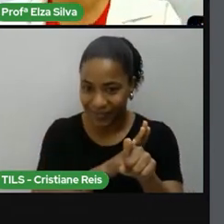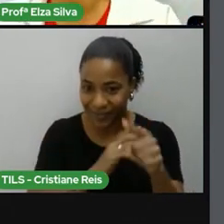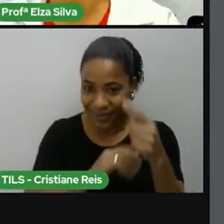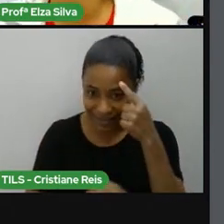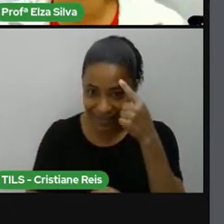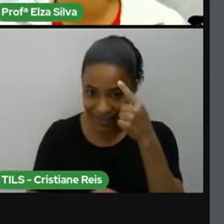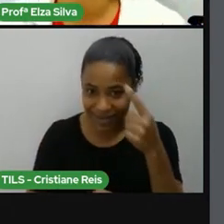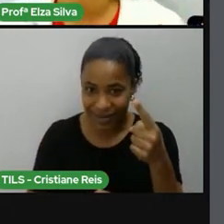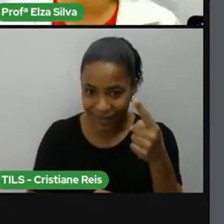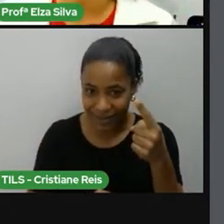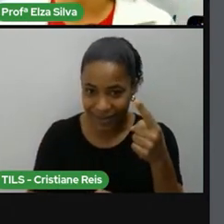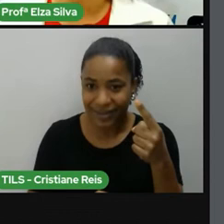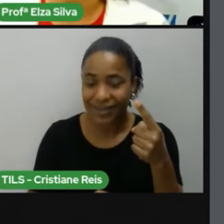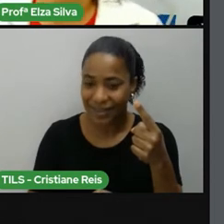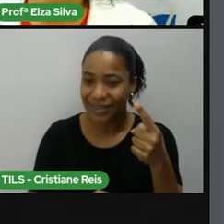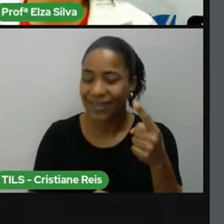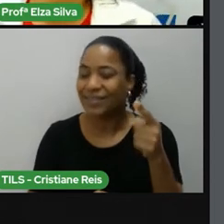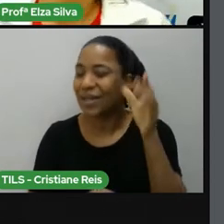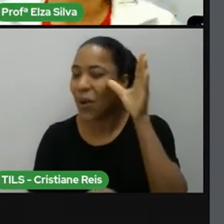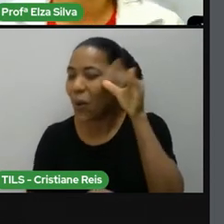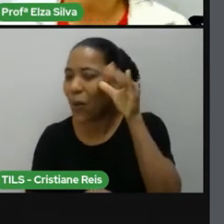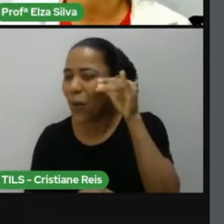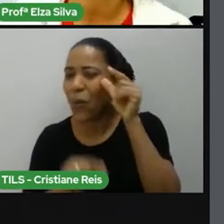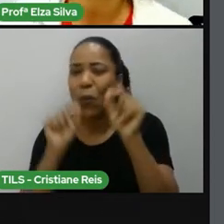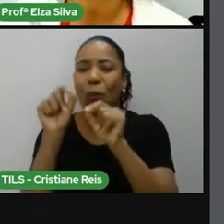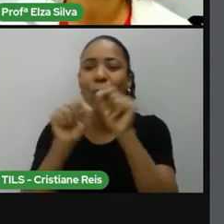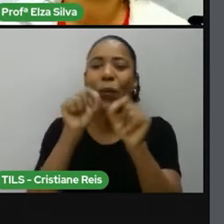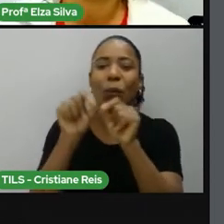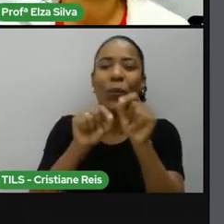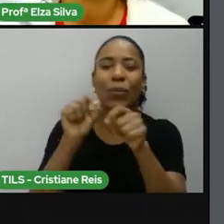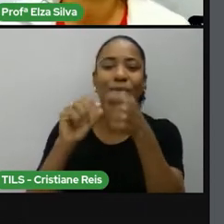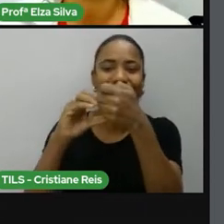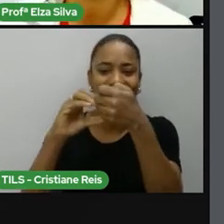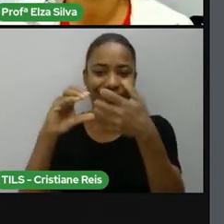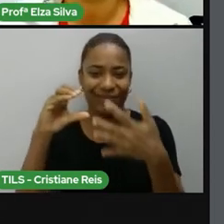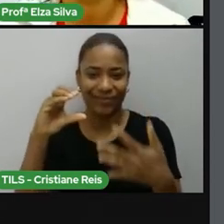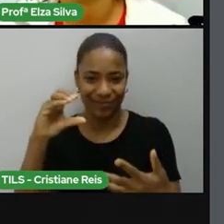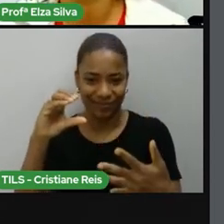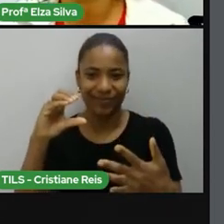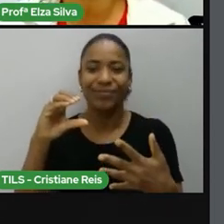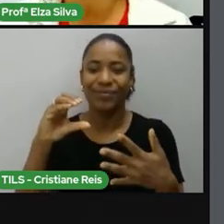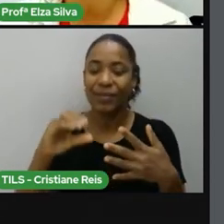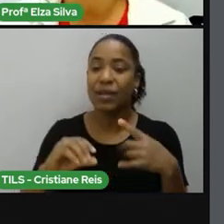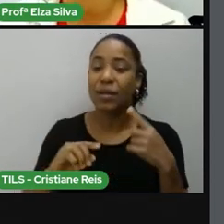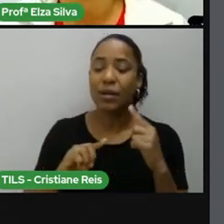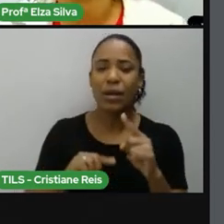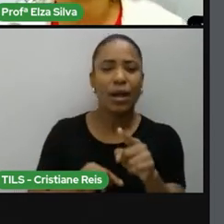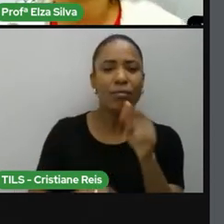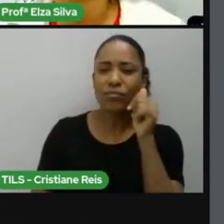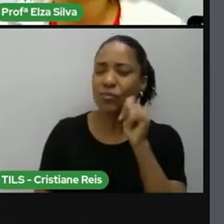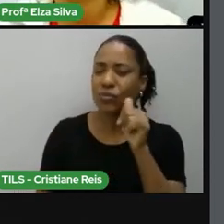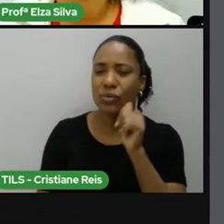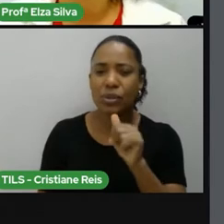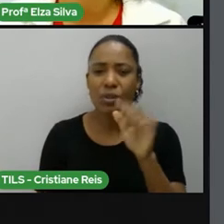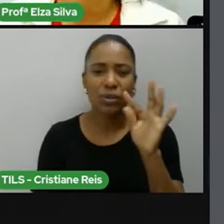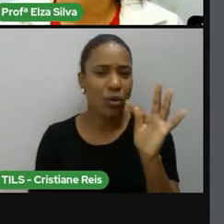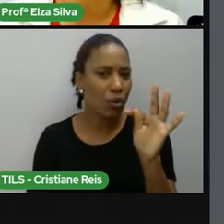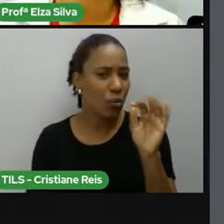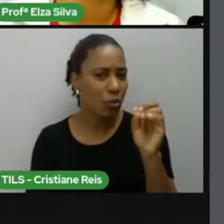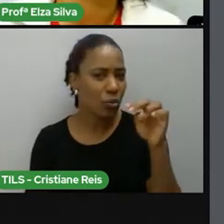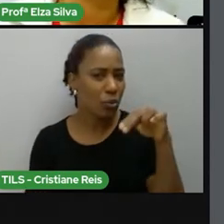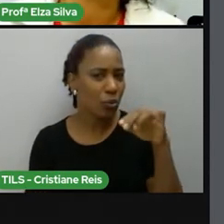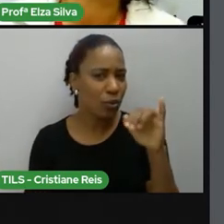despertei essa curiosidade em vocês, né? Porque é importante que a gente entenda por que que Toni Morrison, ela se